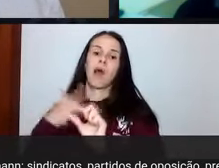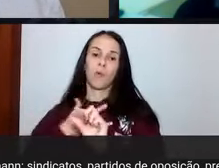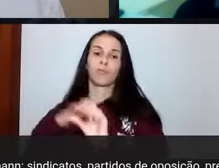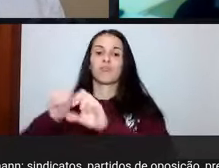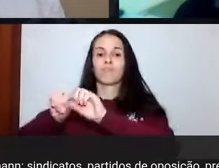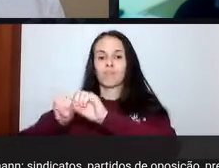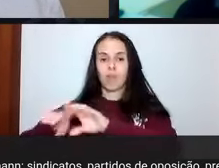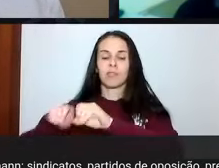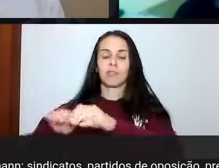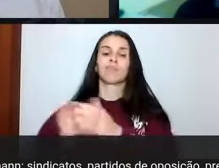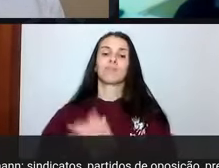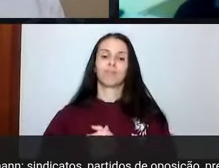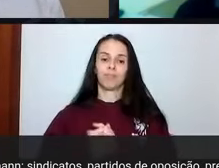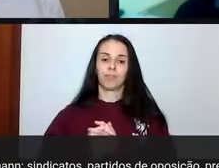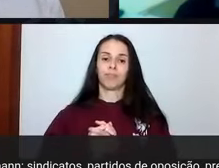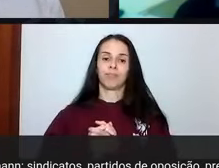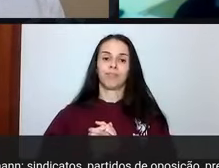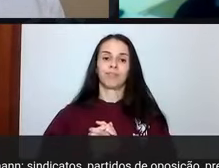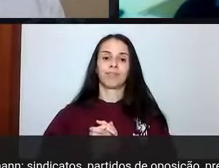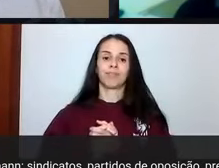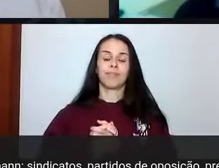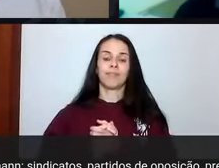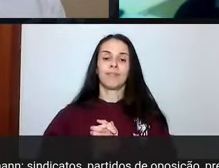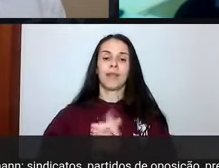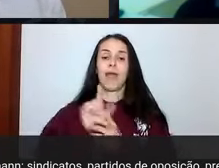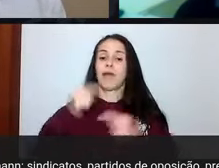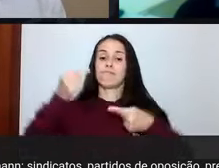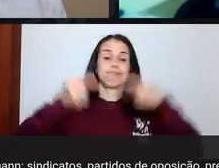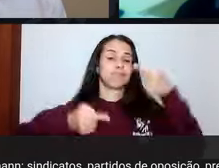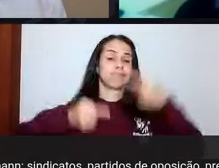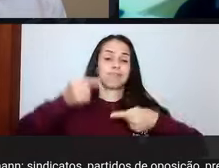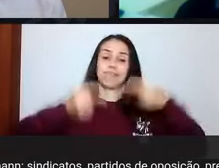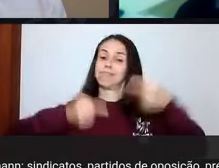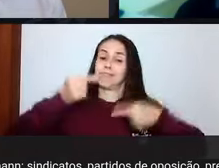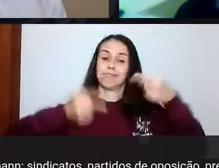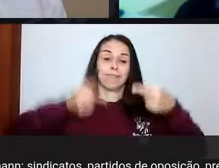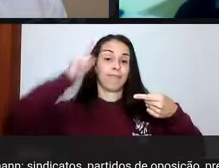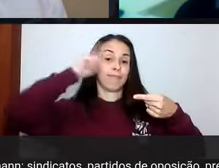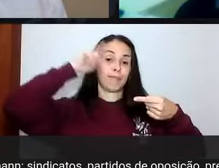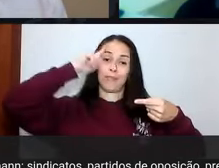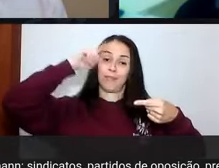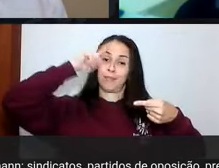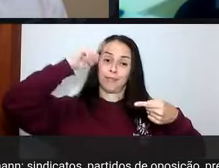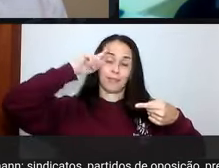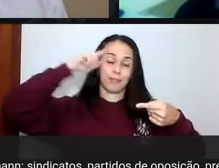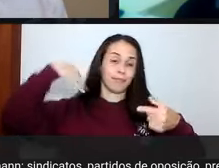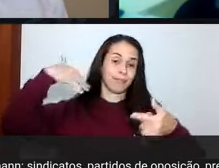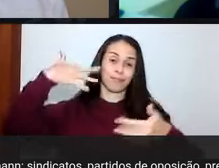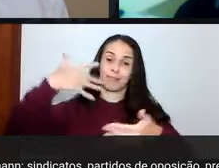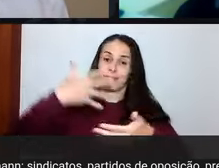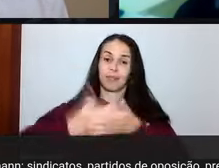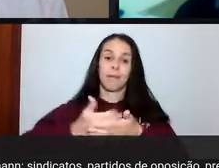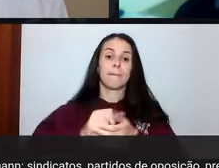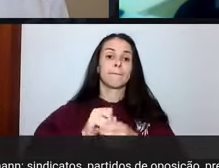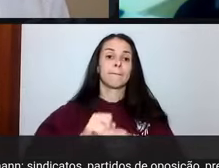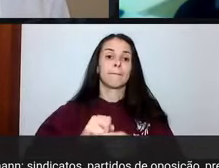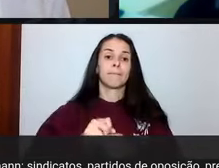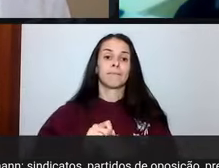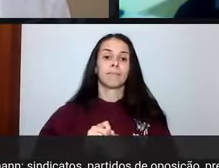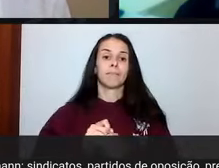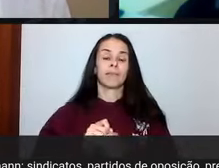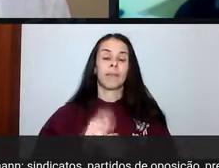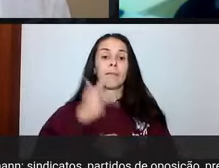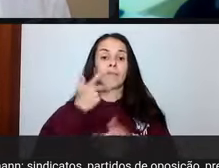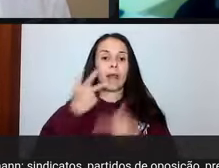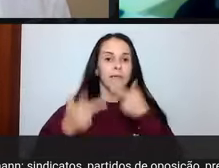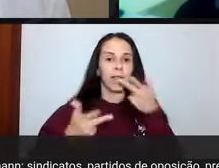São situações, são debates recorrentes, professor, que já parece que nós falamos